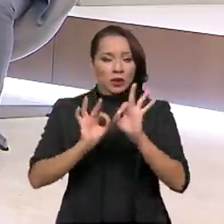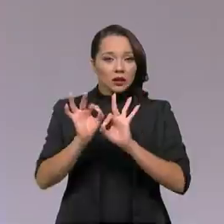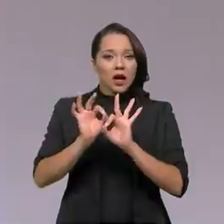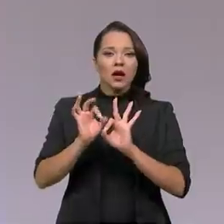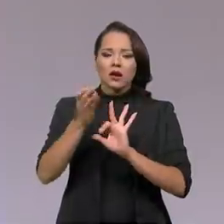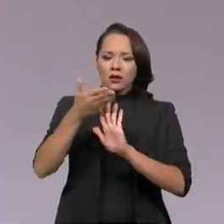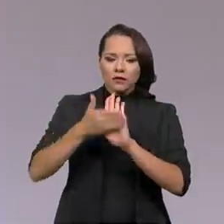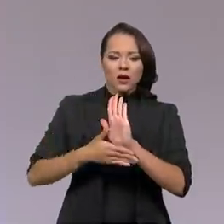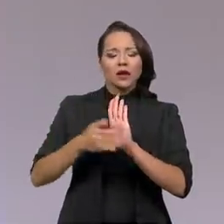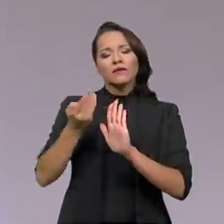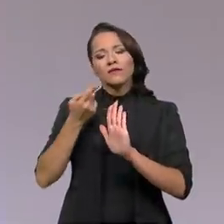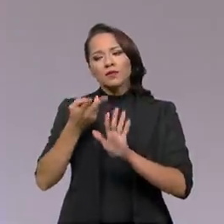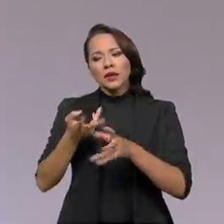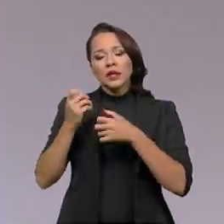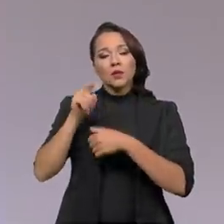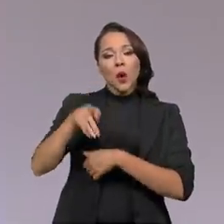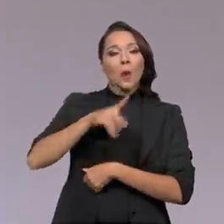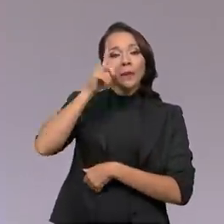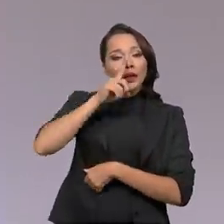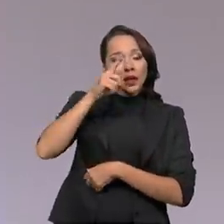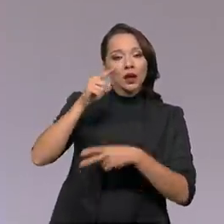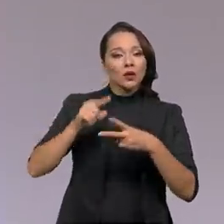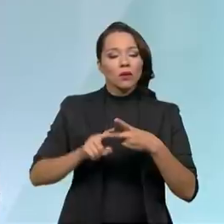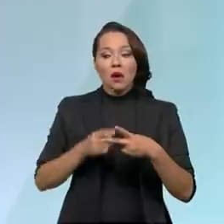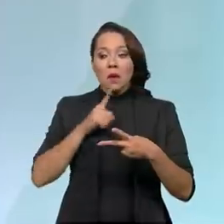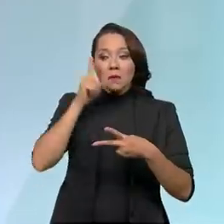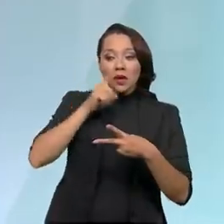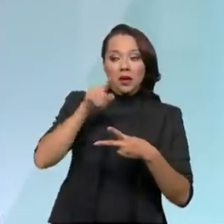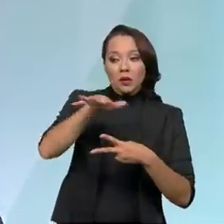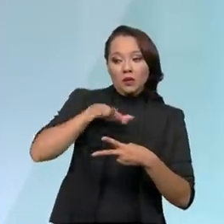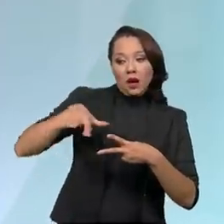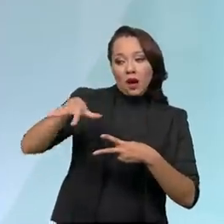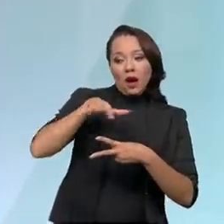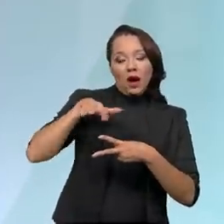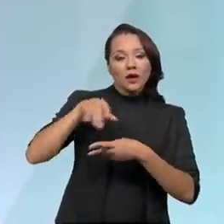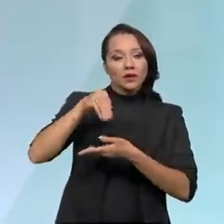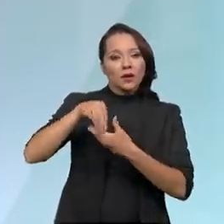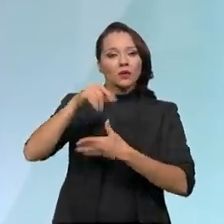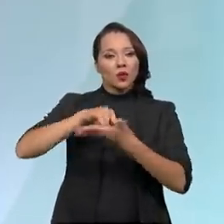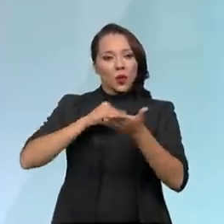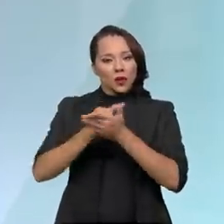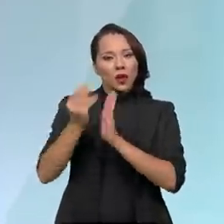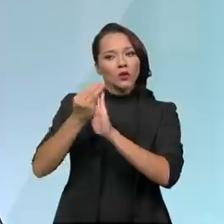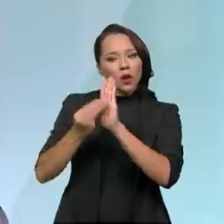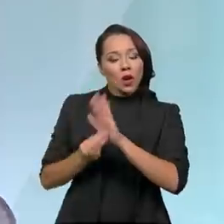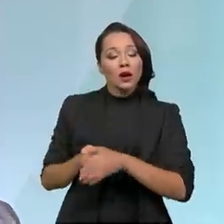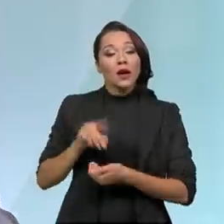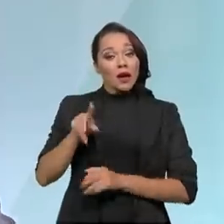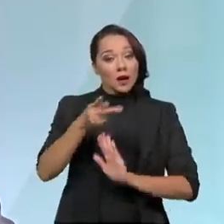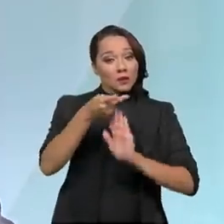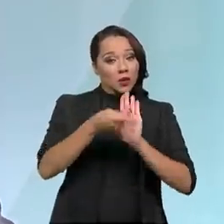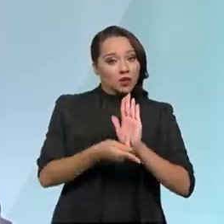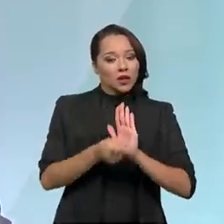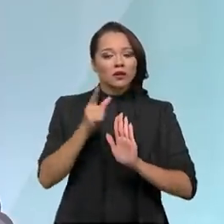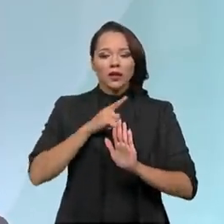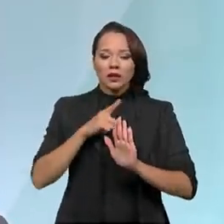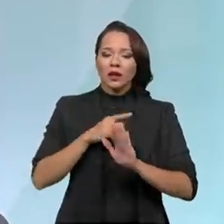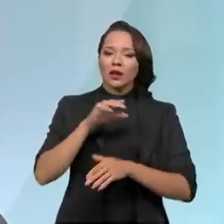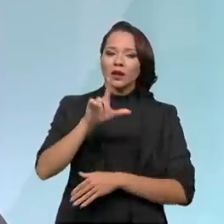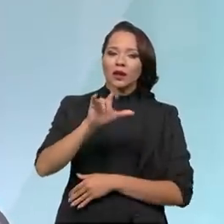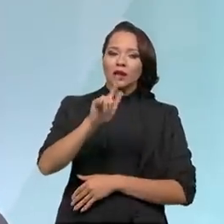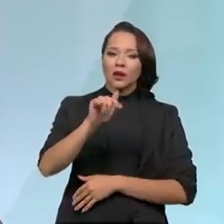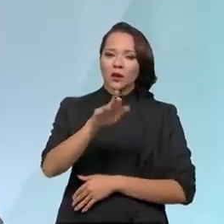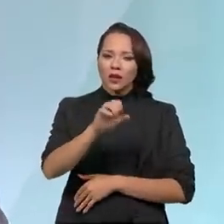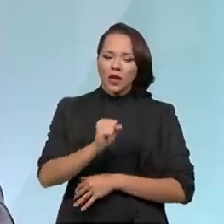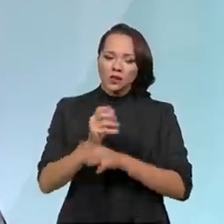trata risco de demanda, em que a gente trata risco de câmbio dentro do próprio contrato. São projetos que nascem com reserva de liquidez